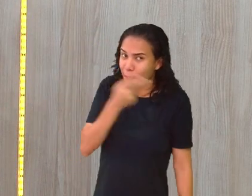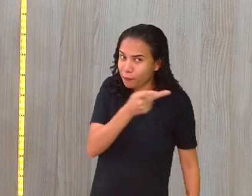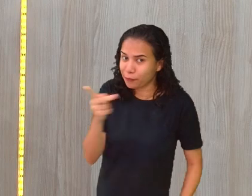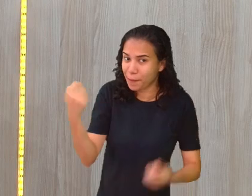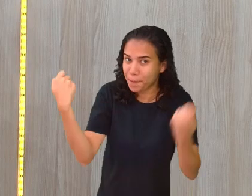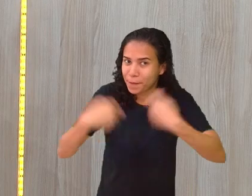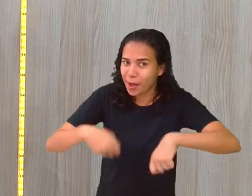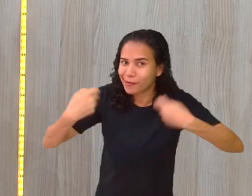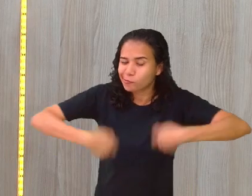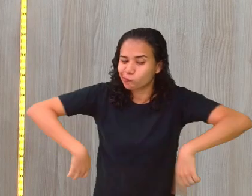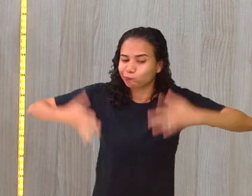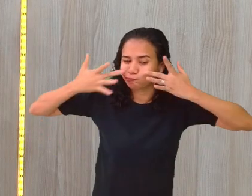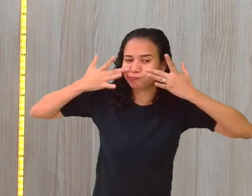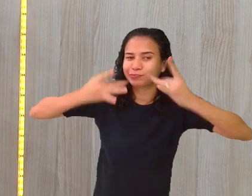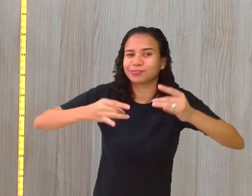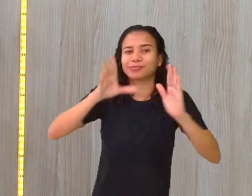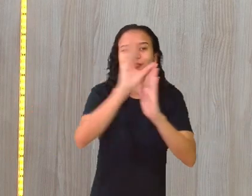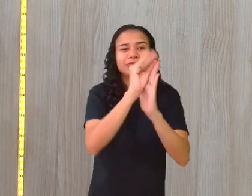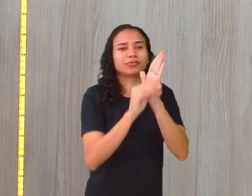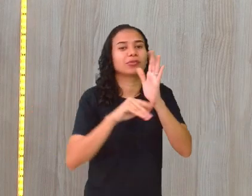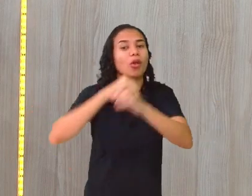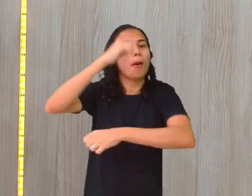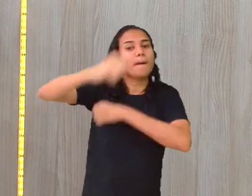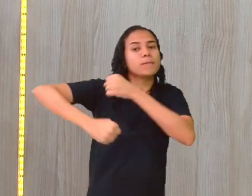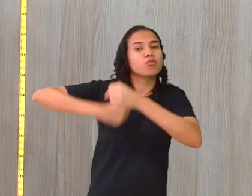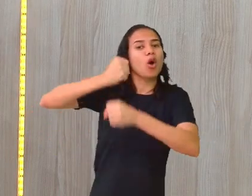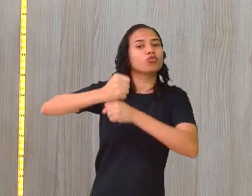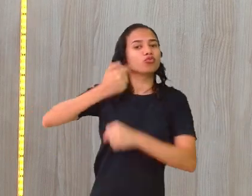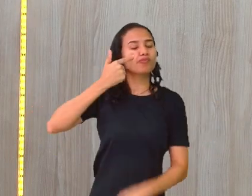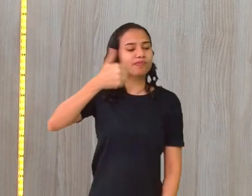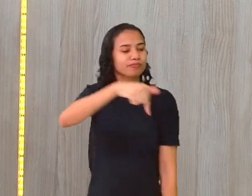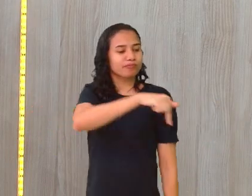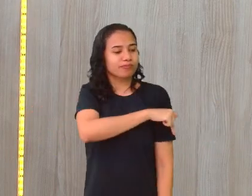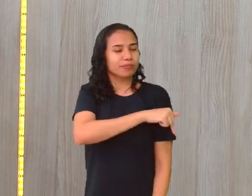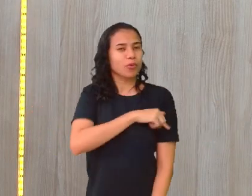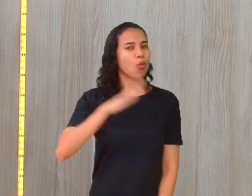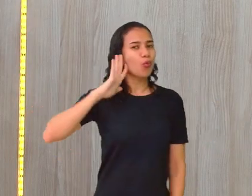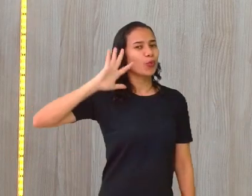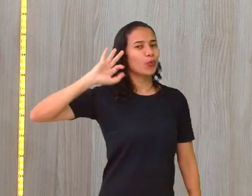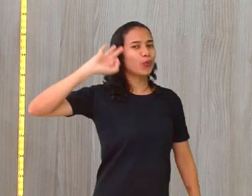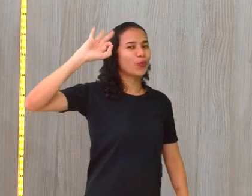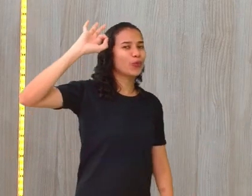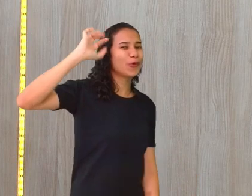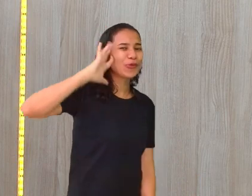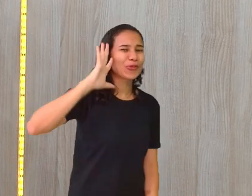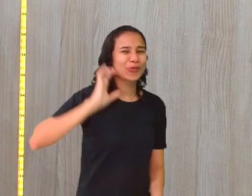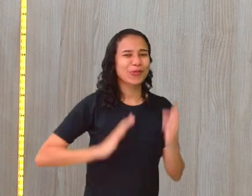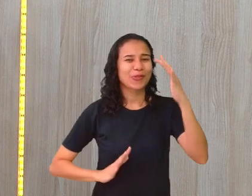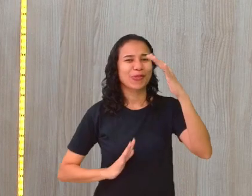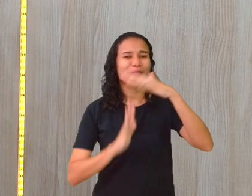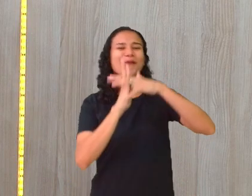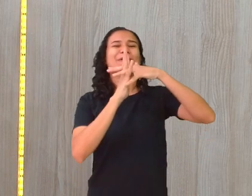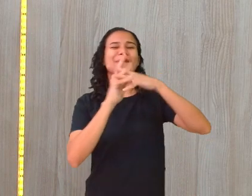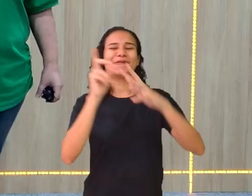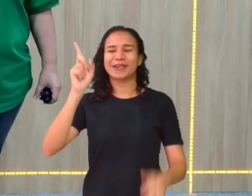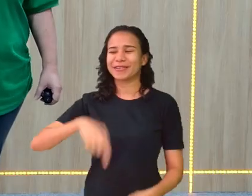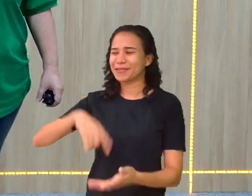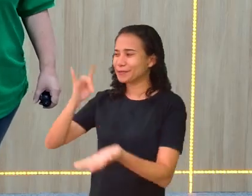aí estar bem assimilando esse conteúdo para o ano que vem, no sétimo ano, vocês estão, ó, fera! Não é isso, professora?